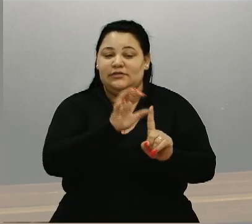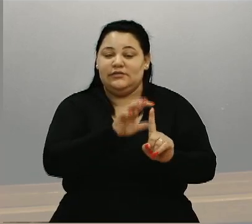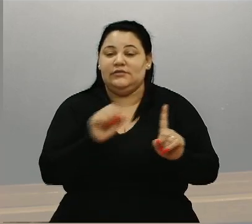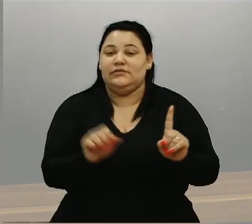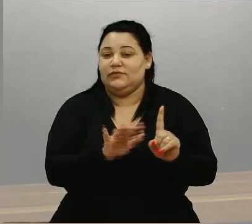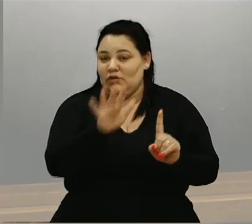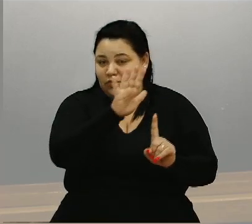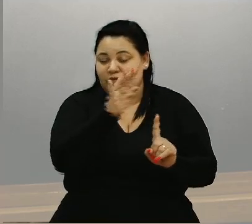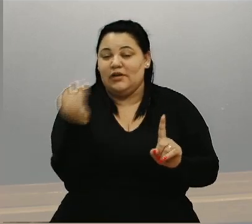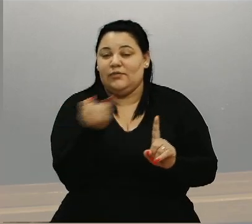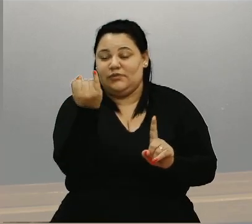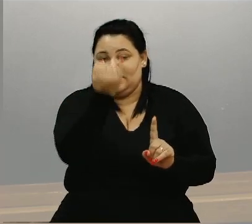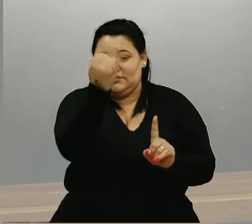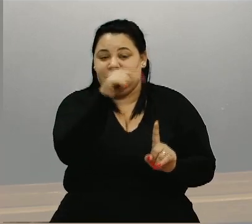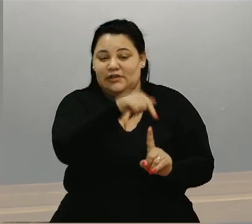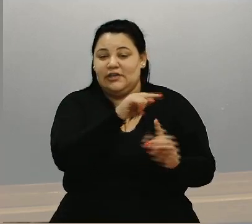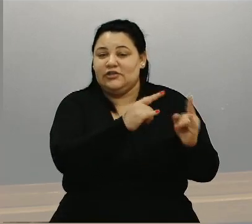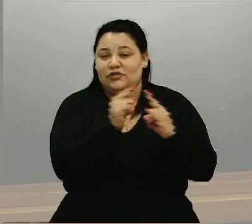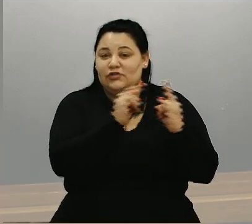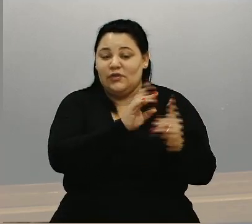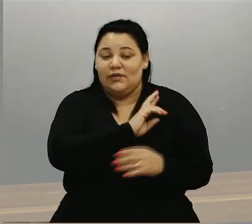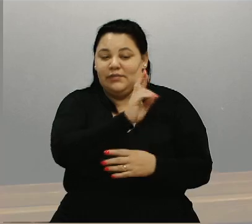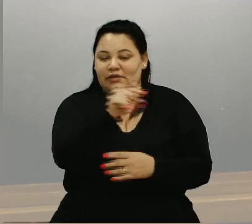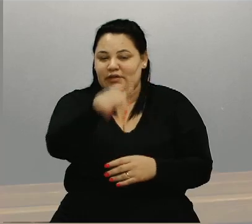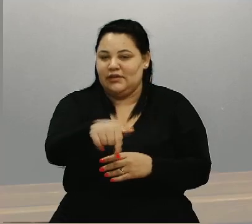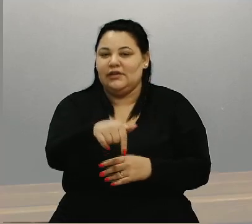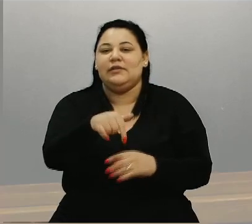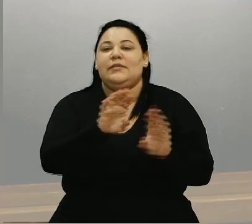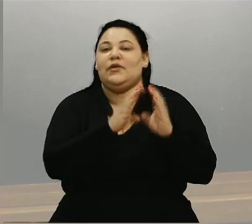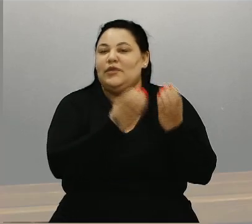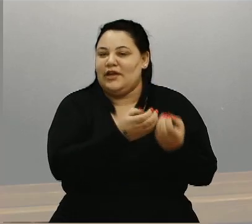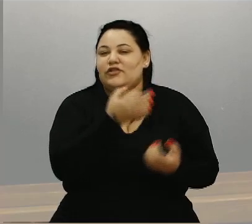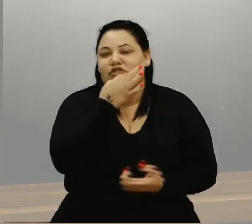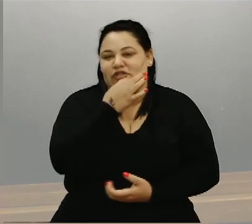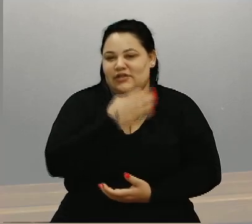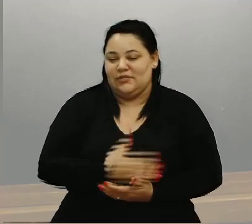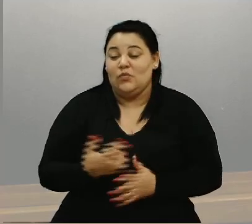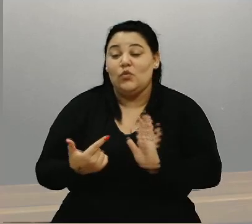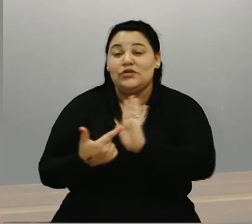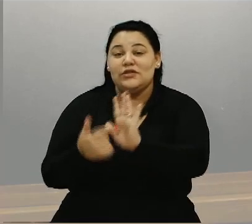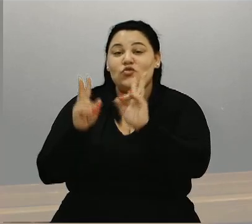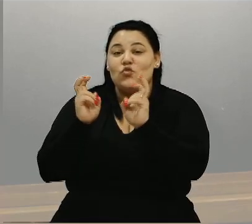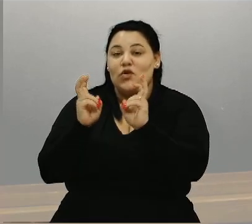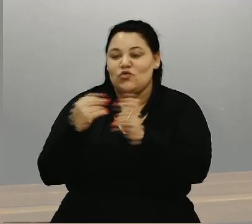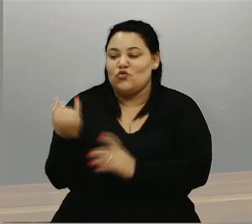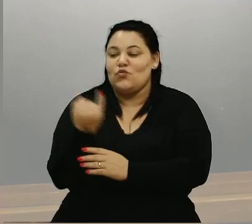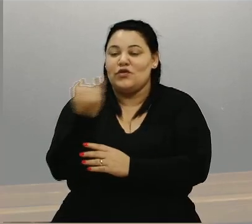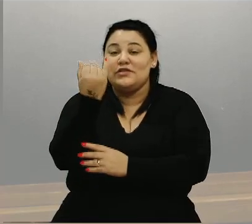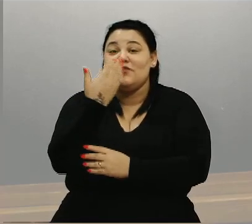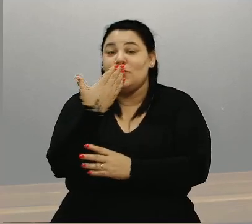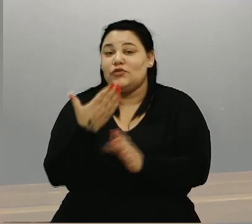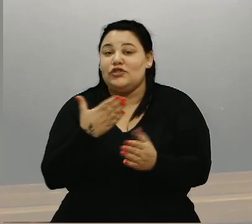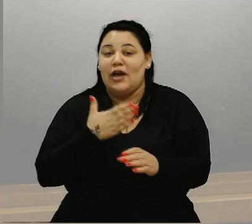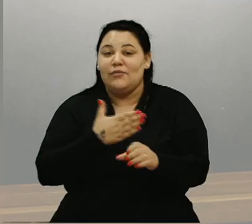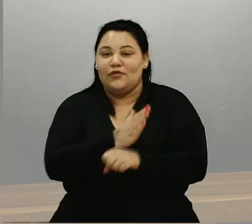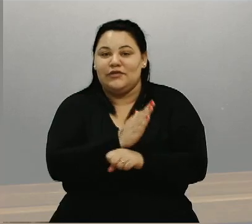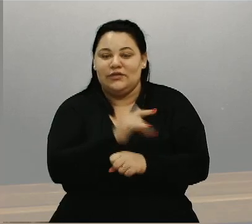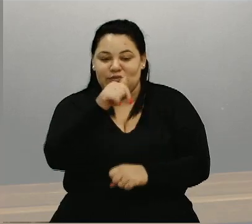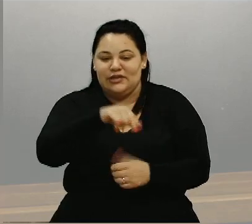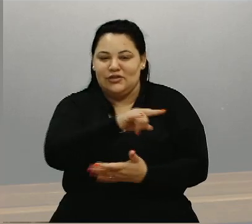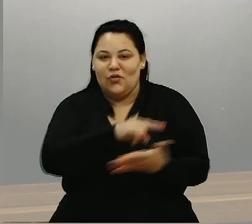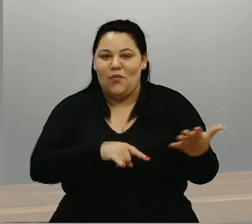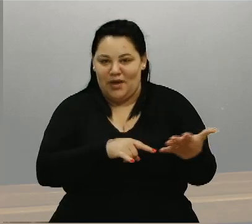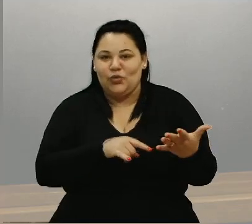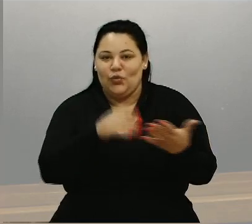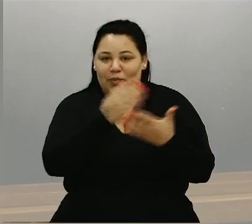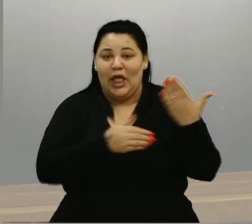representa junto à comunidade caxiense. Dada a importância do tema, solicita a aprovação do presente requerimento por